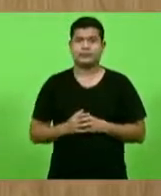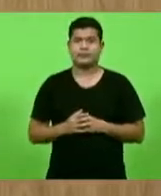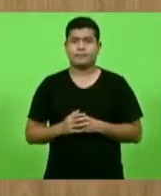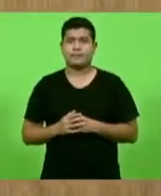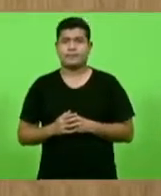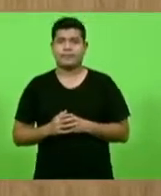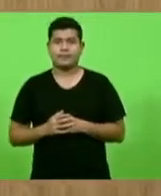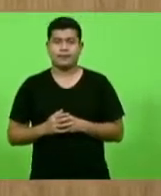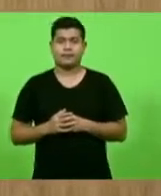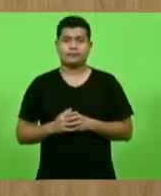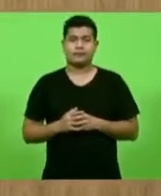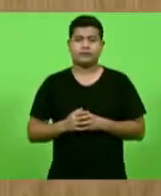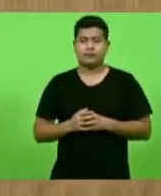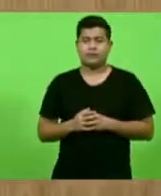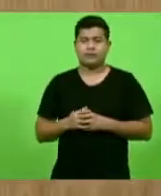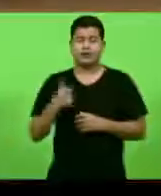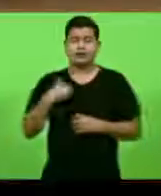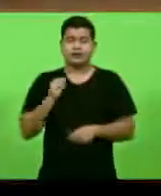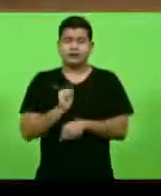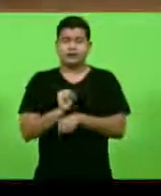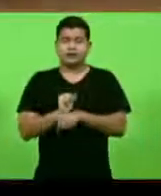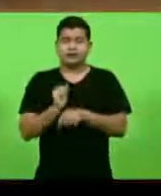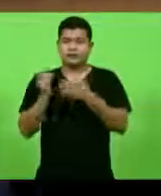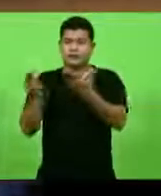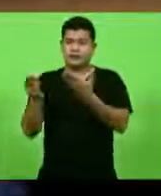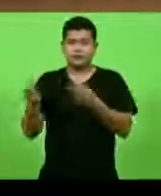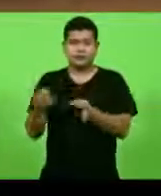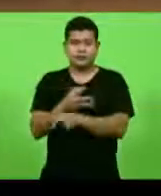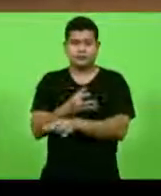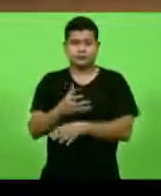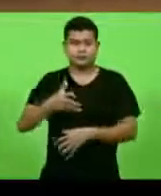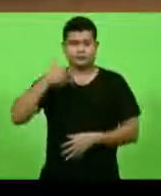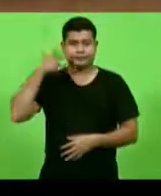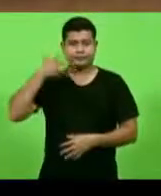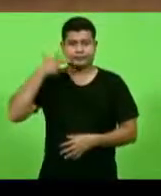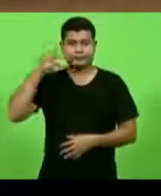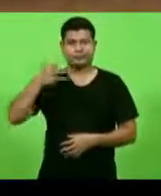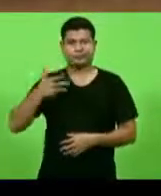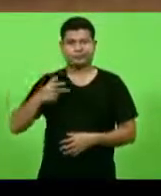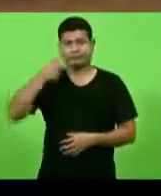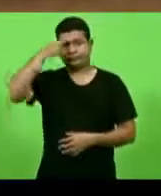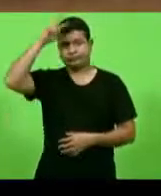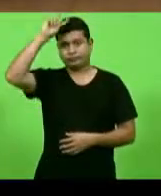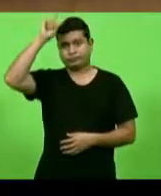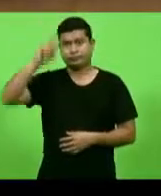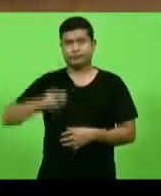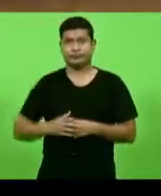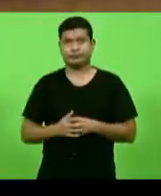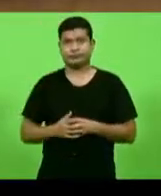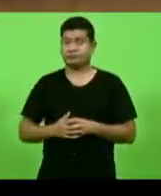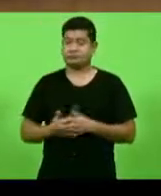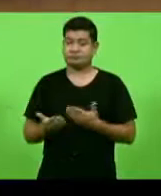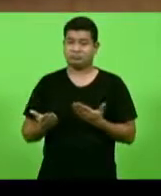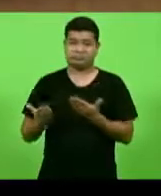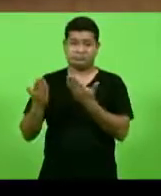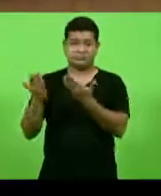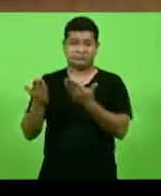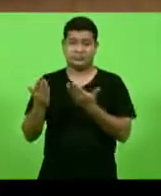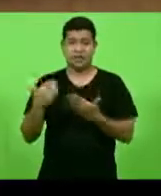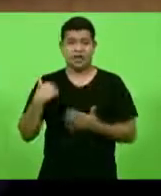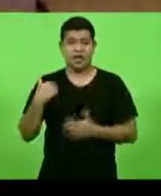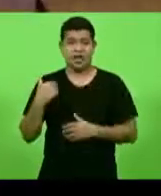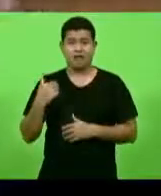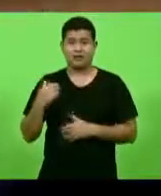aguardava a conclusão do deputado Caropresos, só podia vir dele, né? Só podia vir